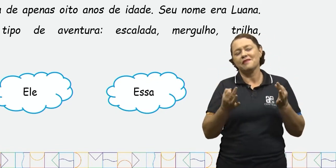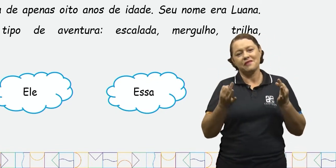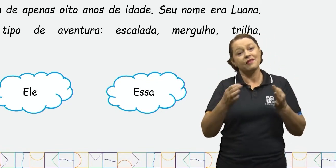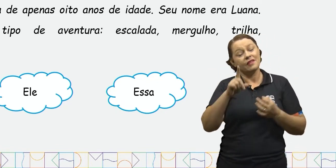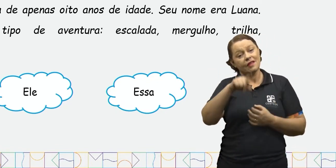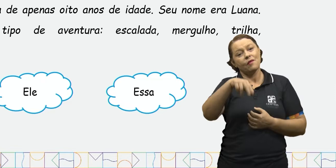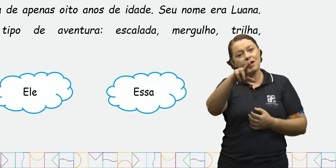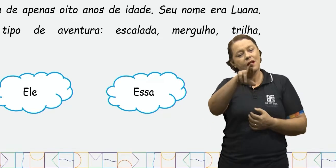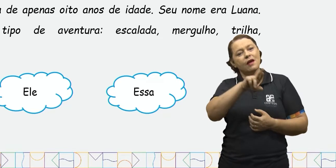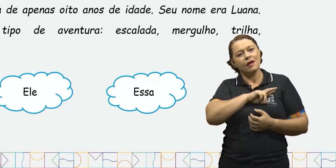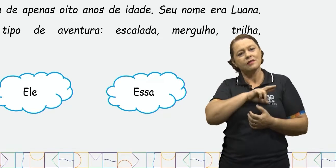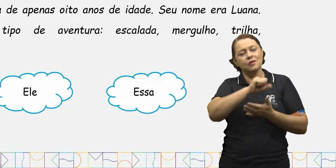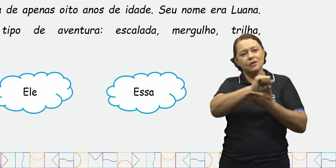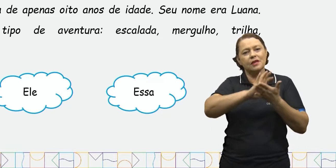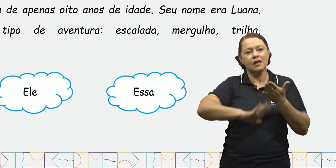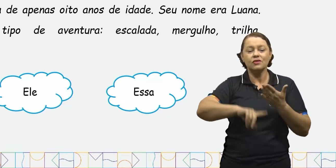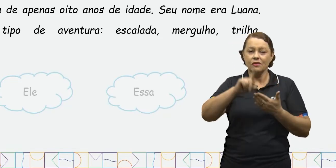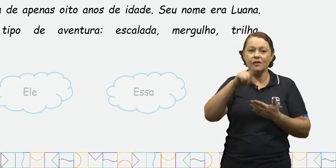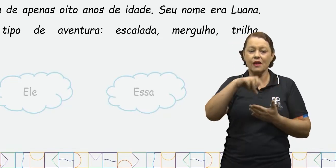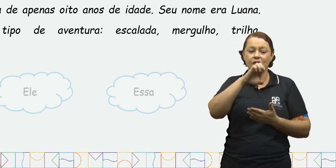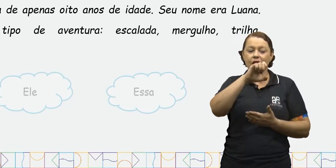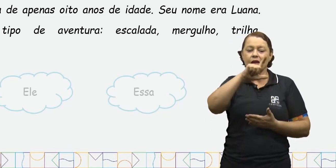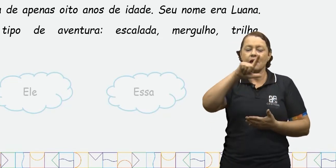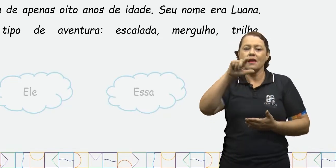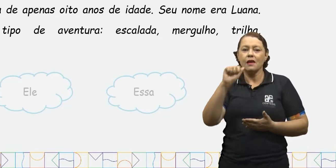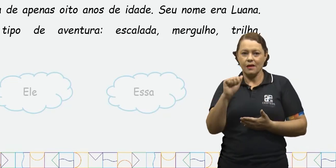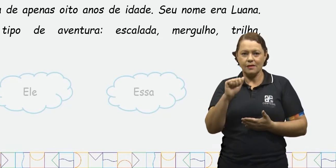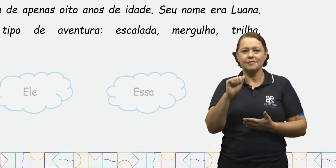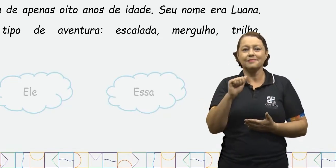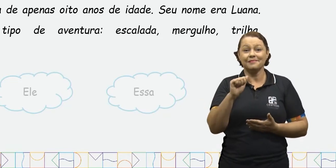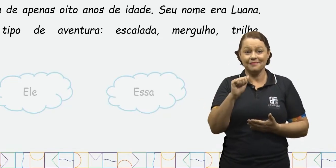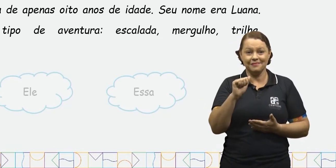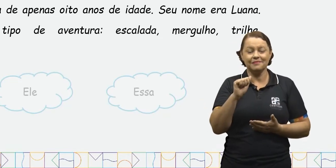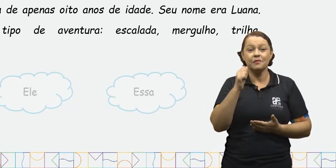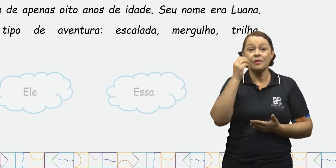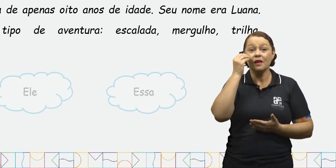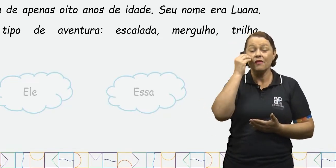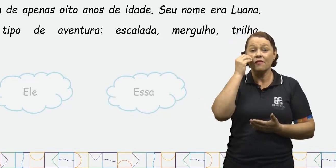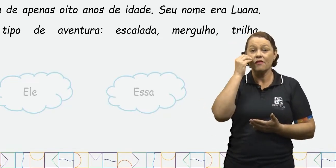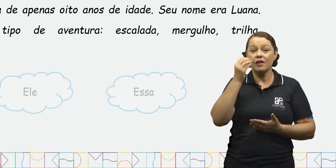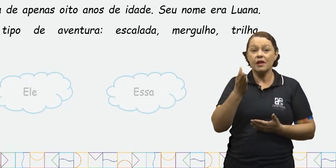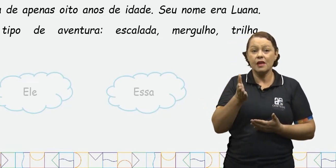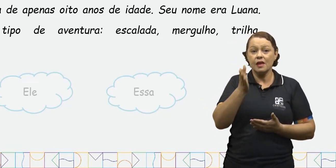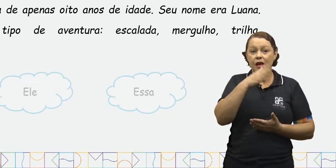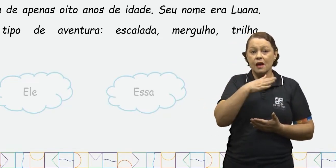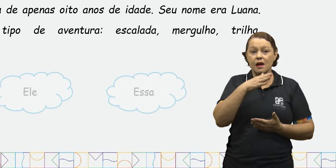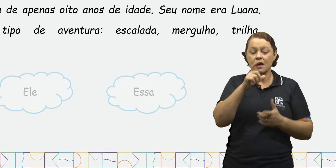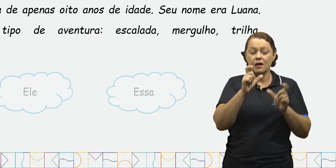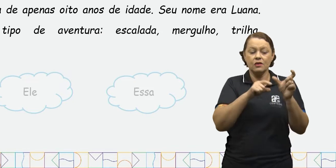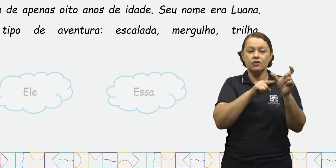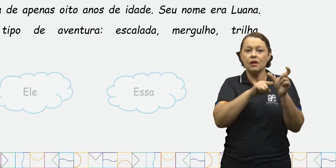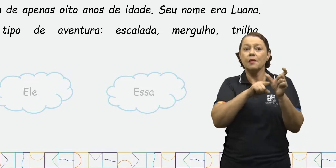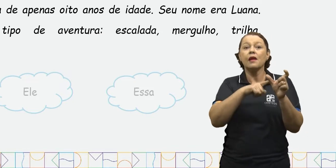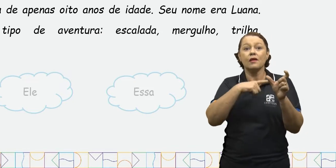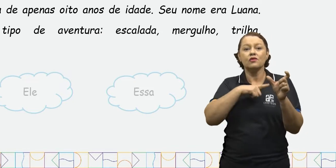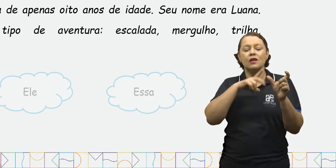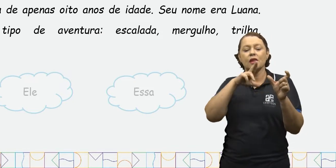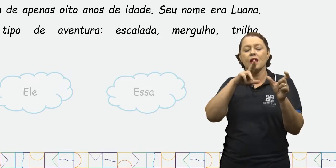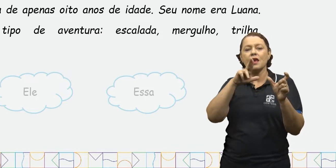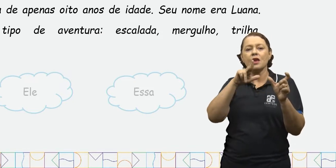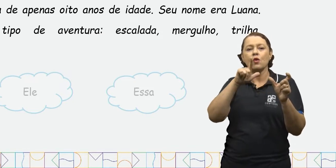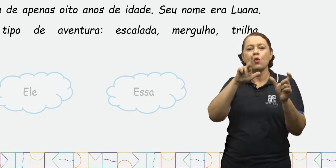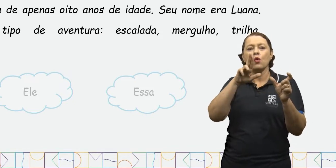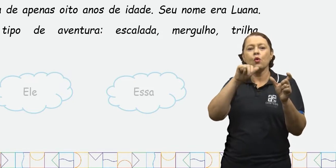resposta da nossa atividade é ela. Observe que antes da palavra destacada, eu já tenho o nome Luana.